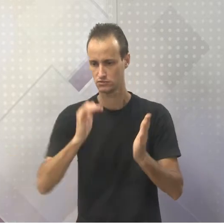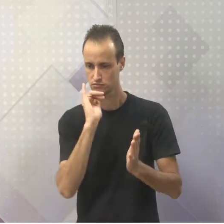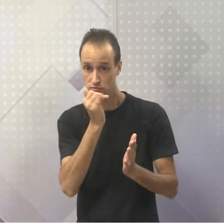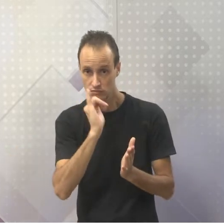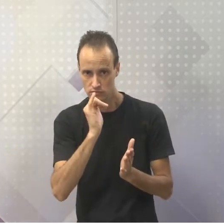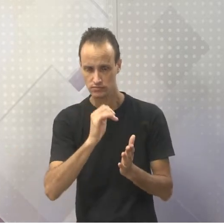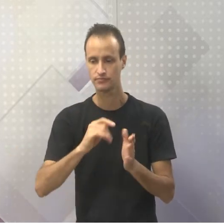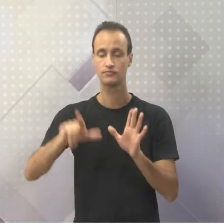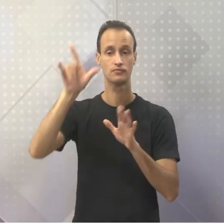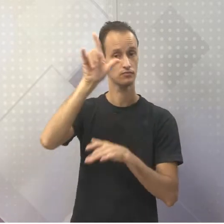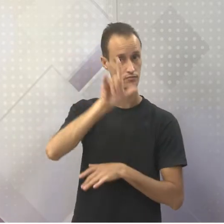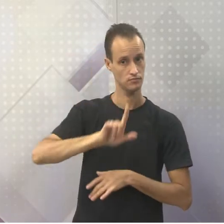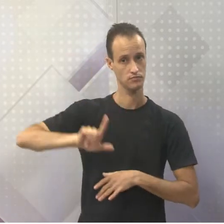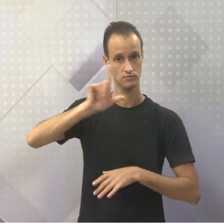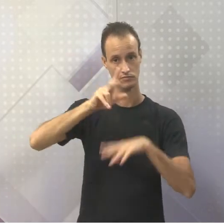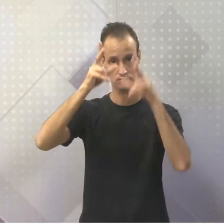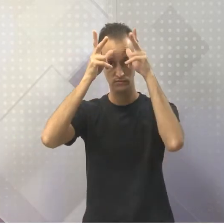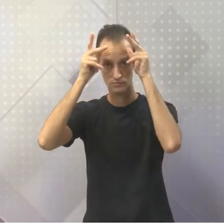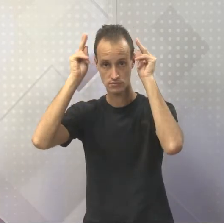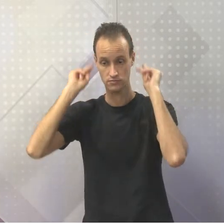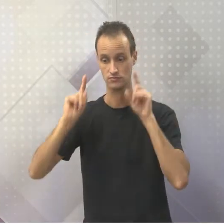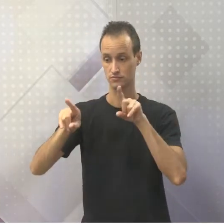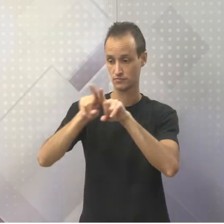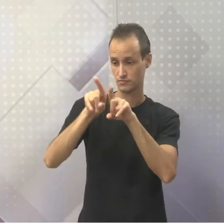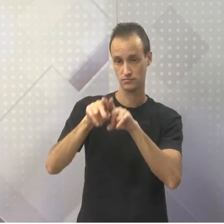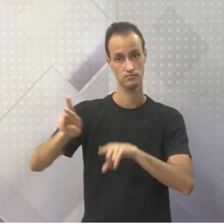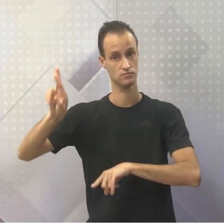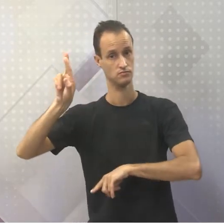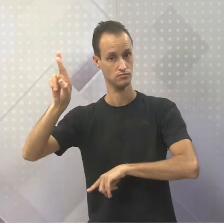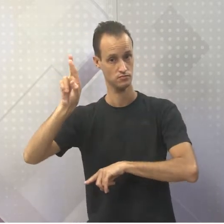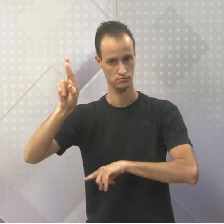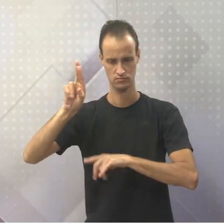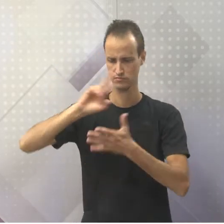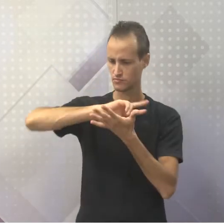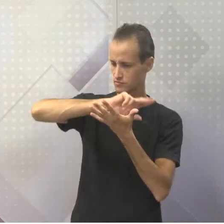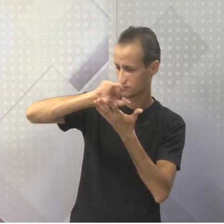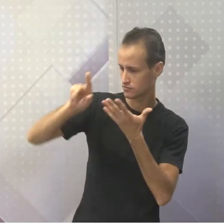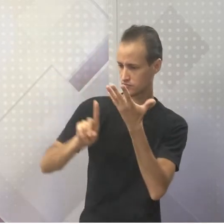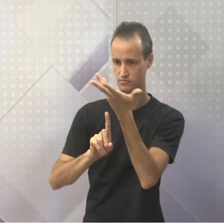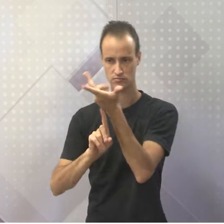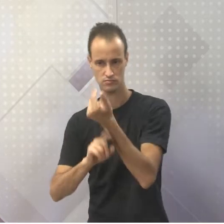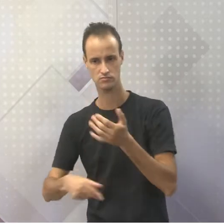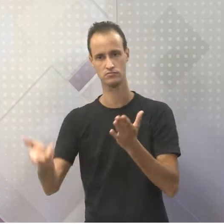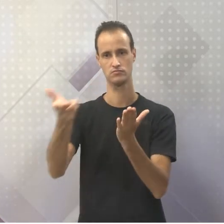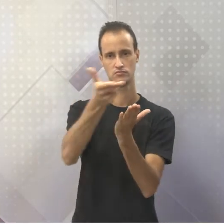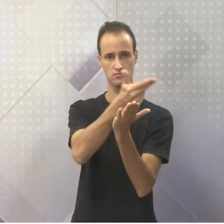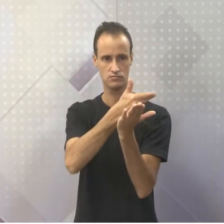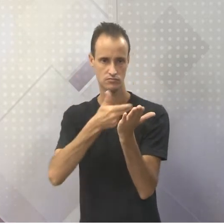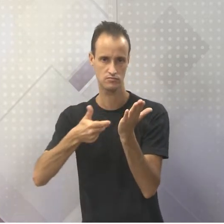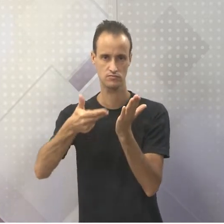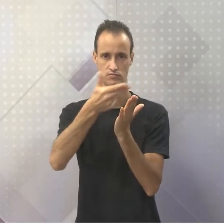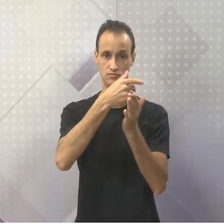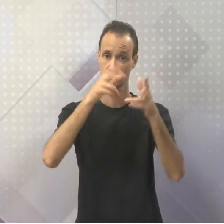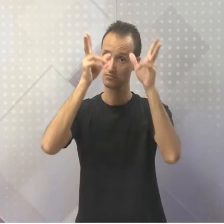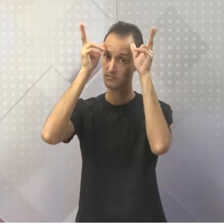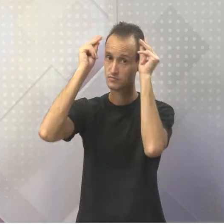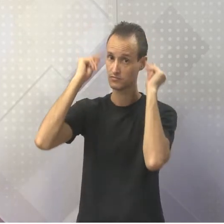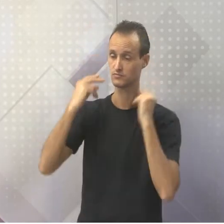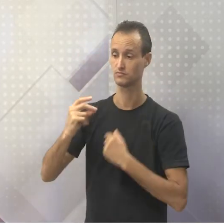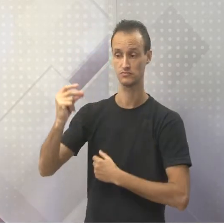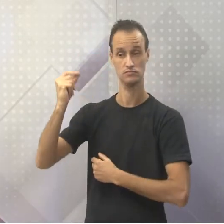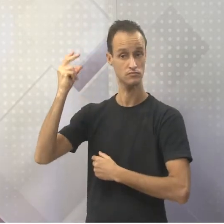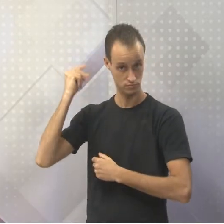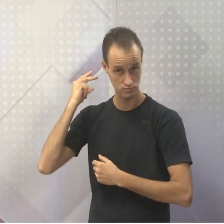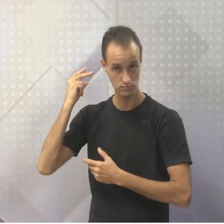literatura grega e também na representação de outras artes, como a pintura da Grécia Antiga